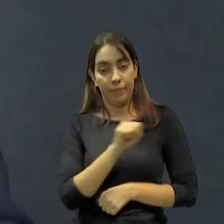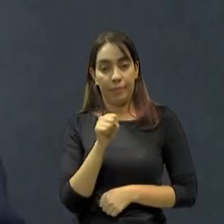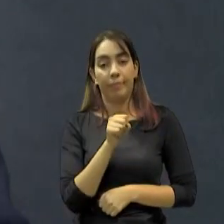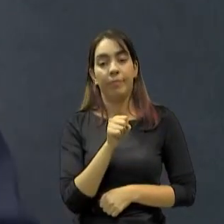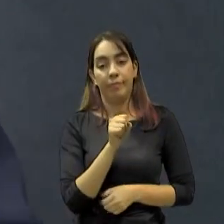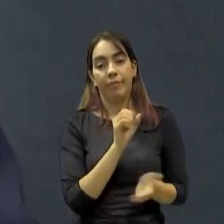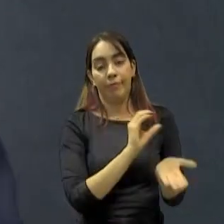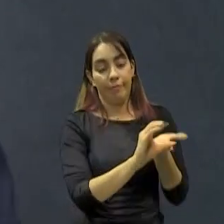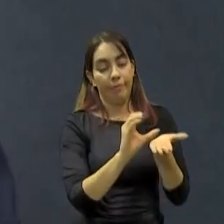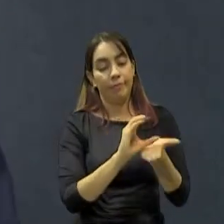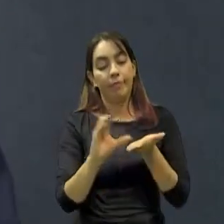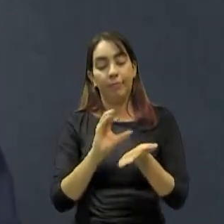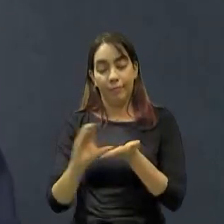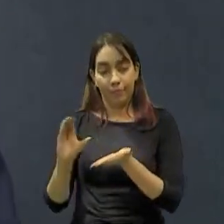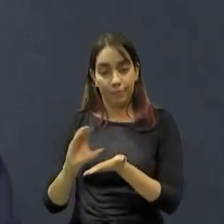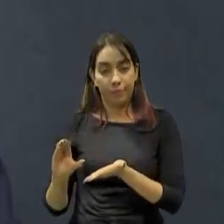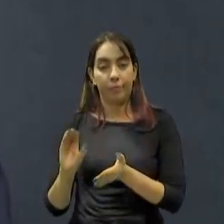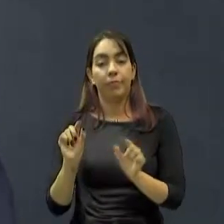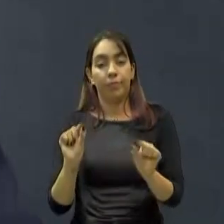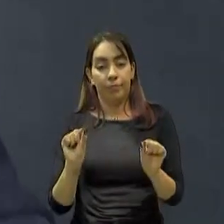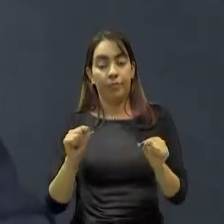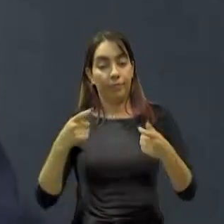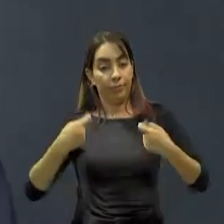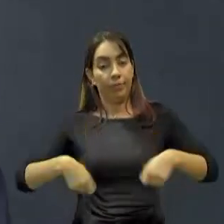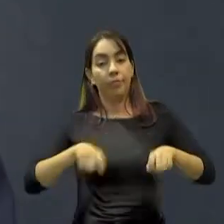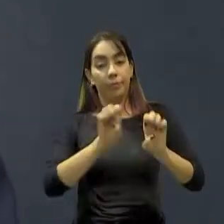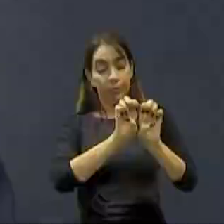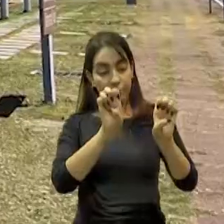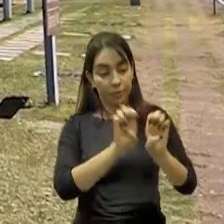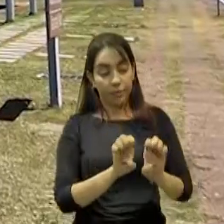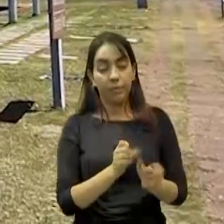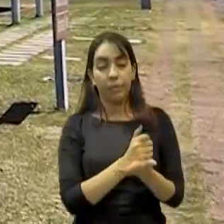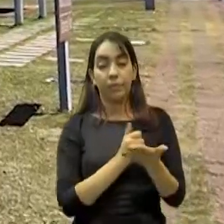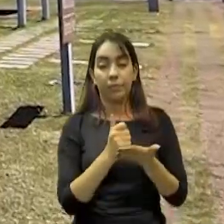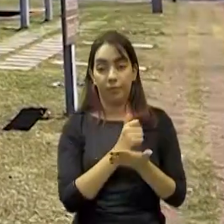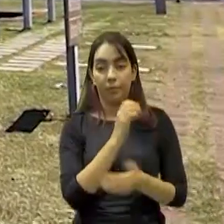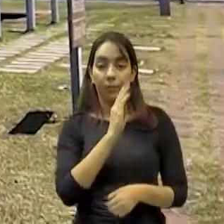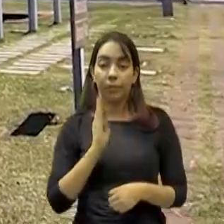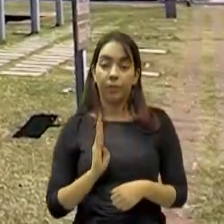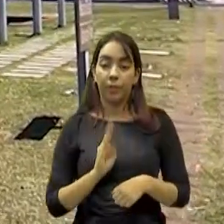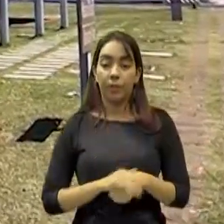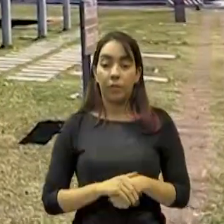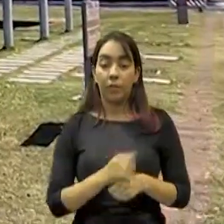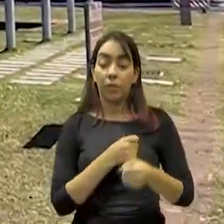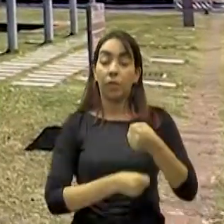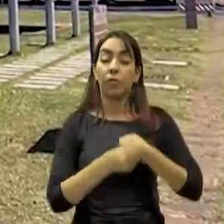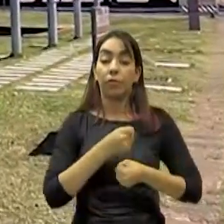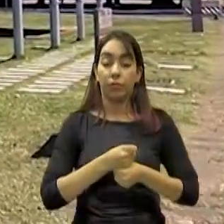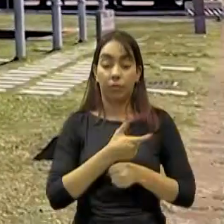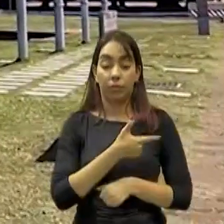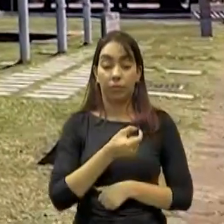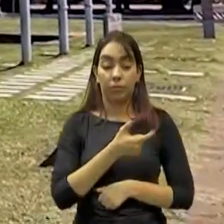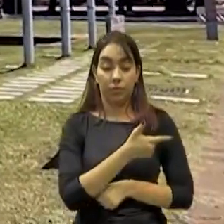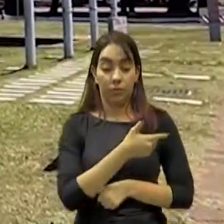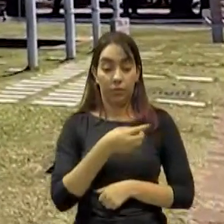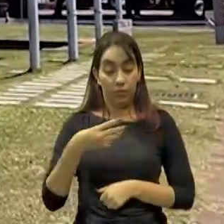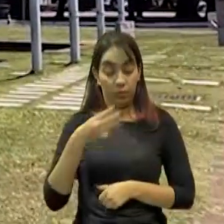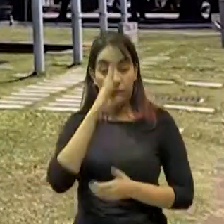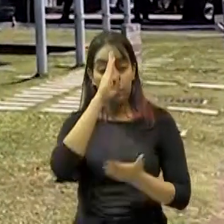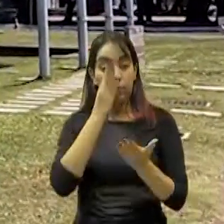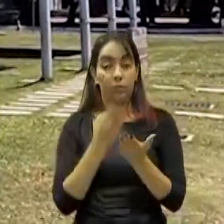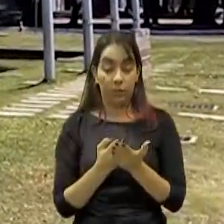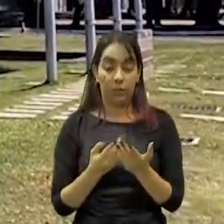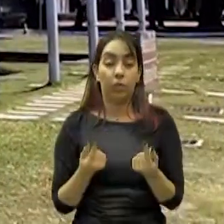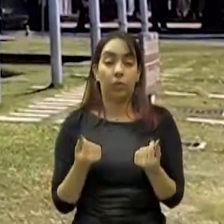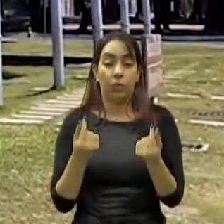explicações devidas naquilo que é necessário para a infraestrutura básica do Brasil. Em 2023, a previsão de gasto total passou de